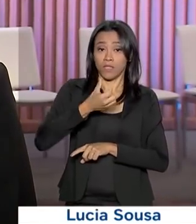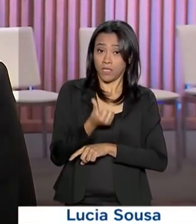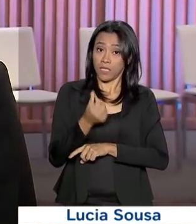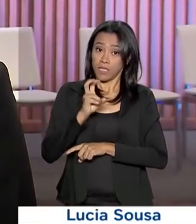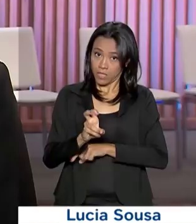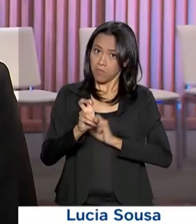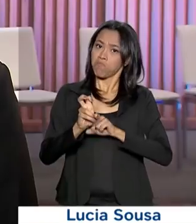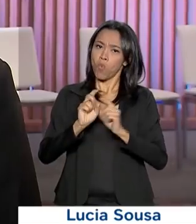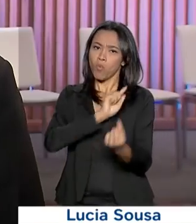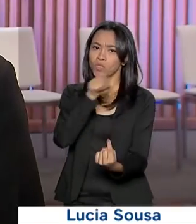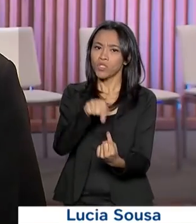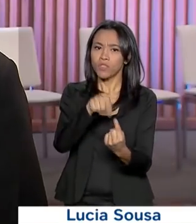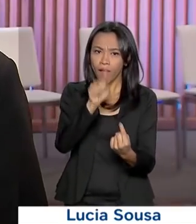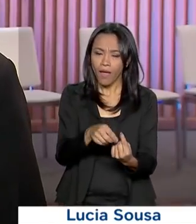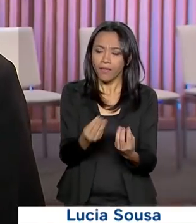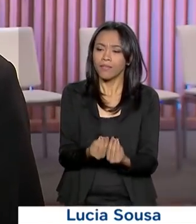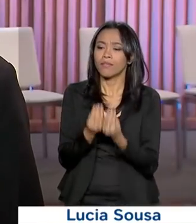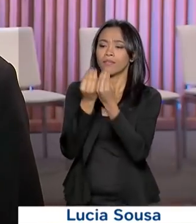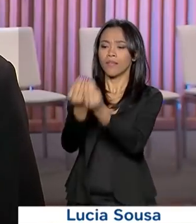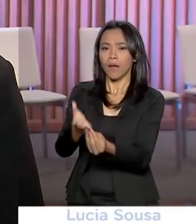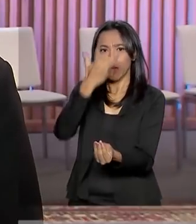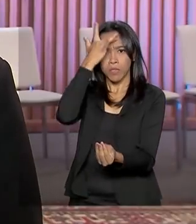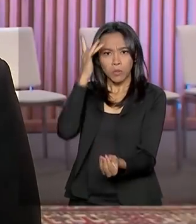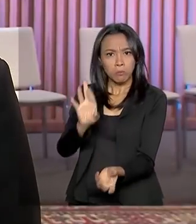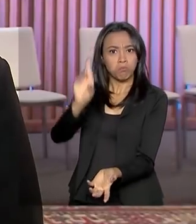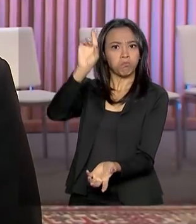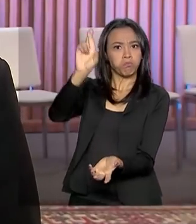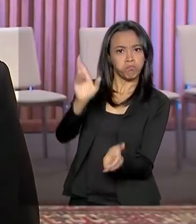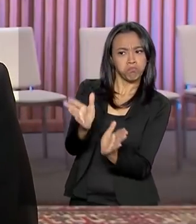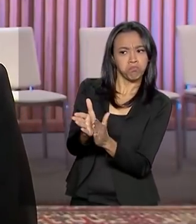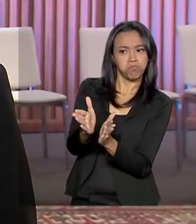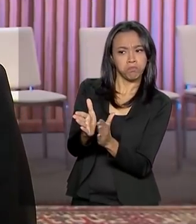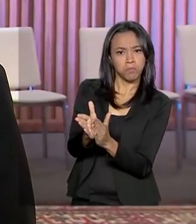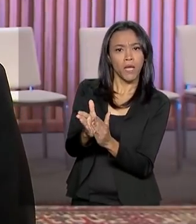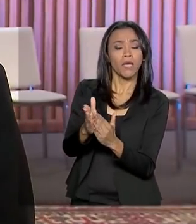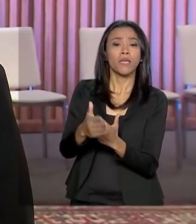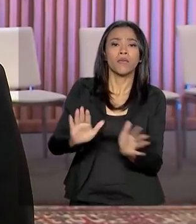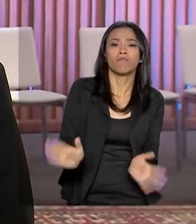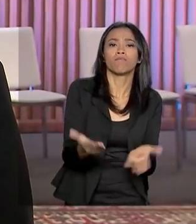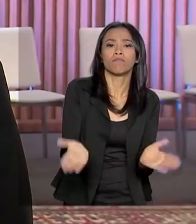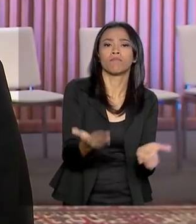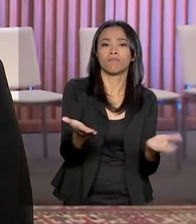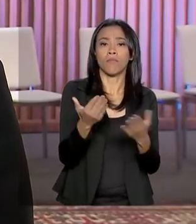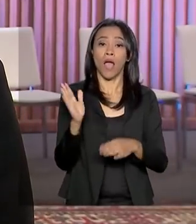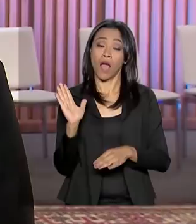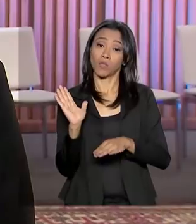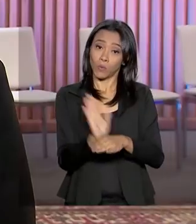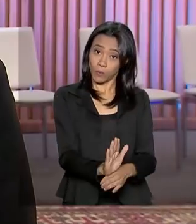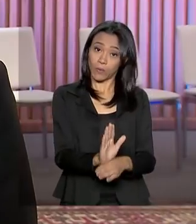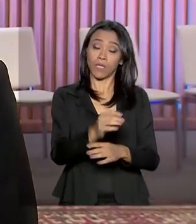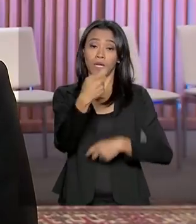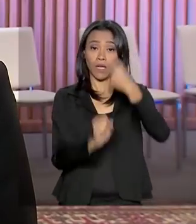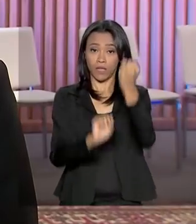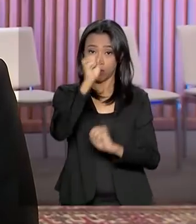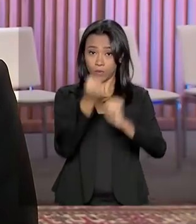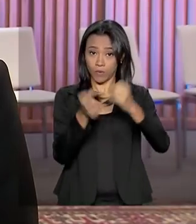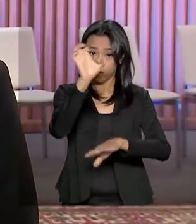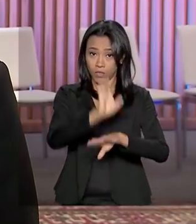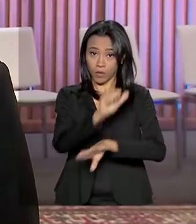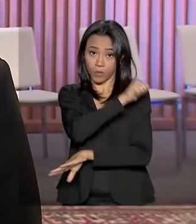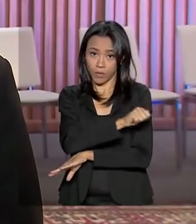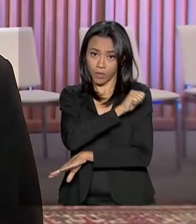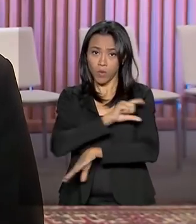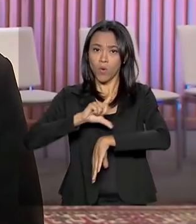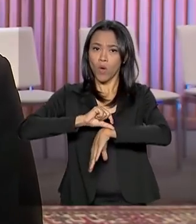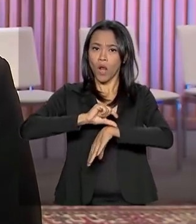a personalidades que desempenham um papel fundamental para ajudar a indústria do Rio de Janeiro. A chegada do presidente Jair Bolsonaro está